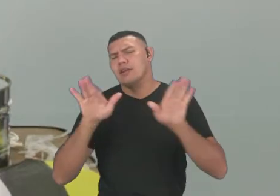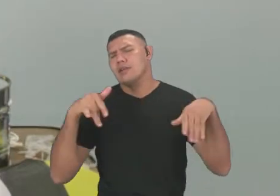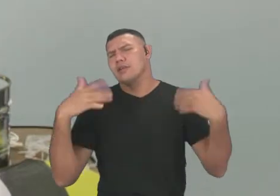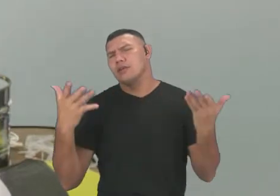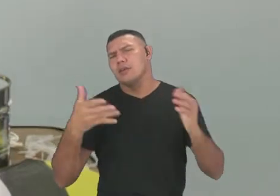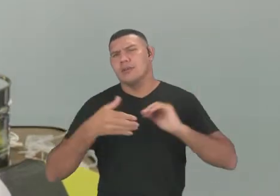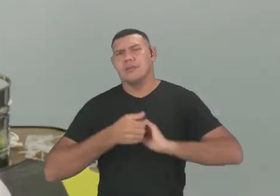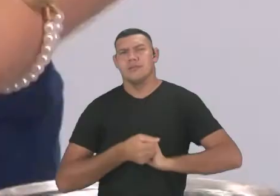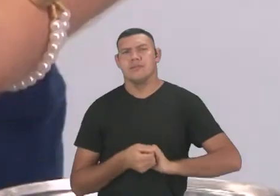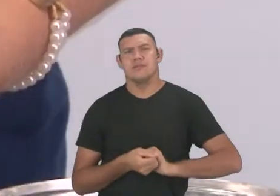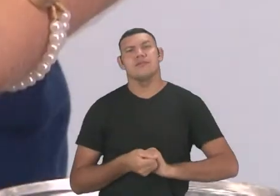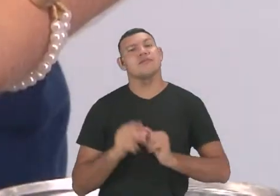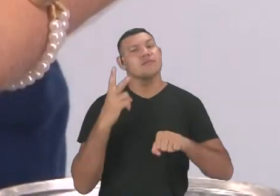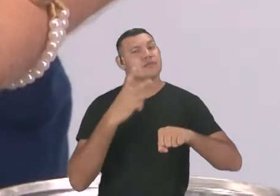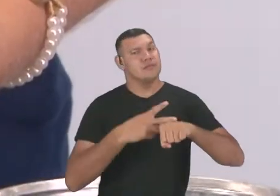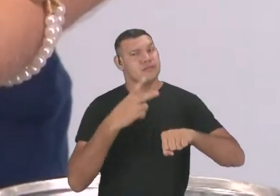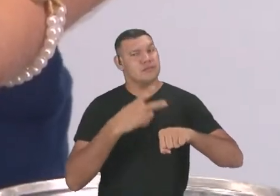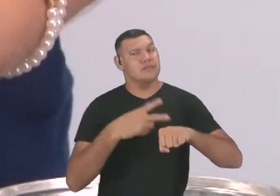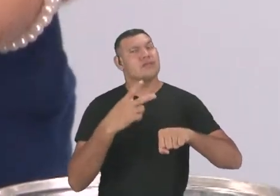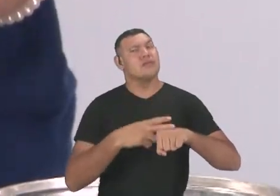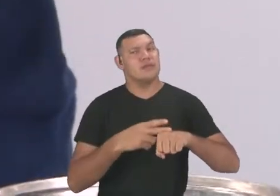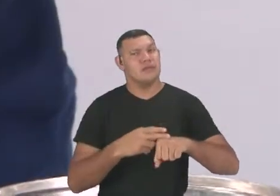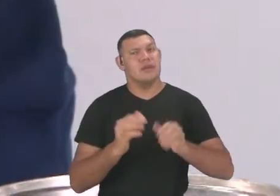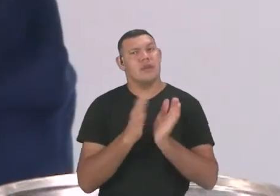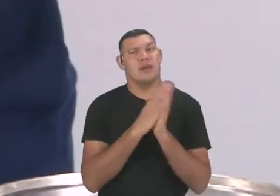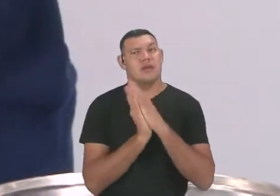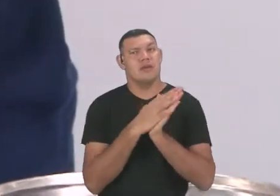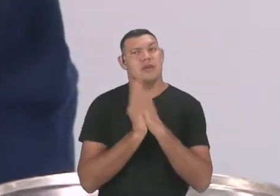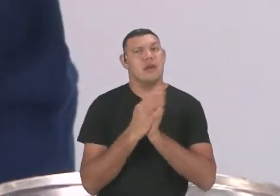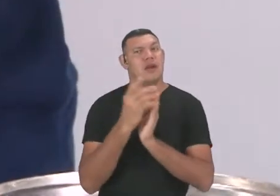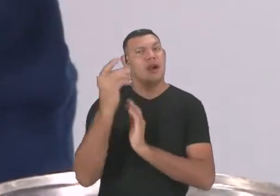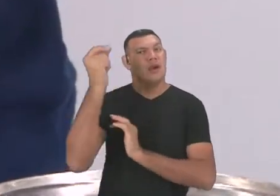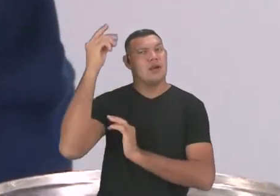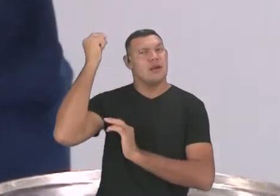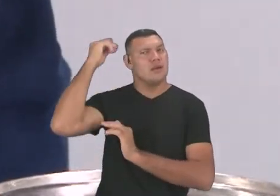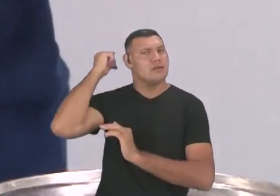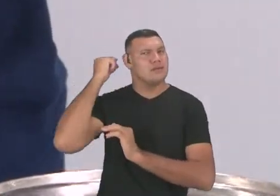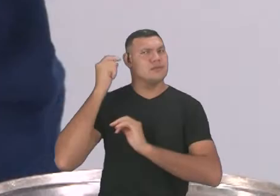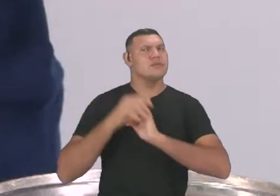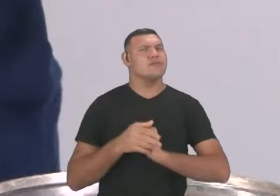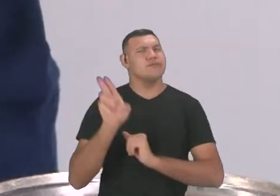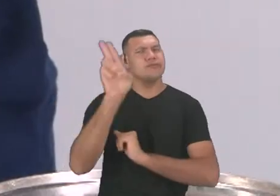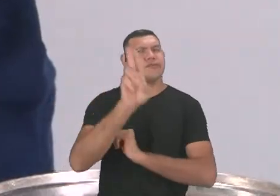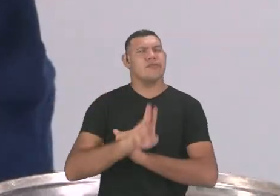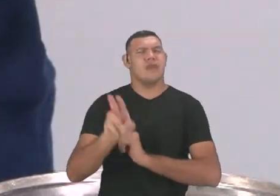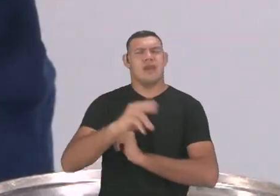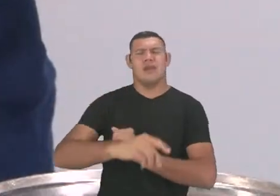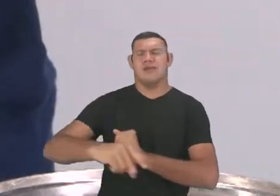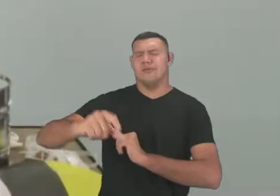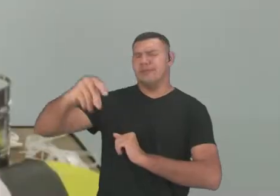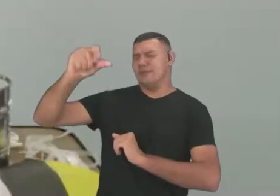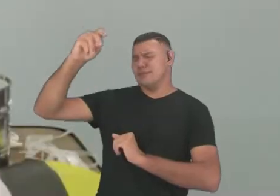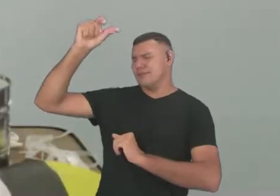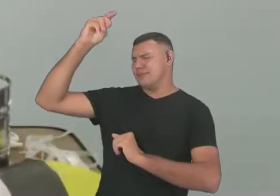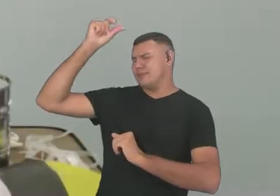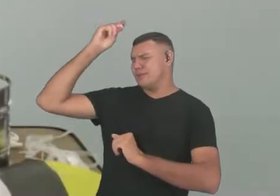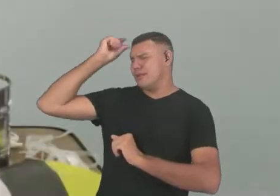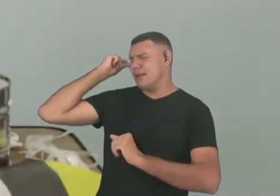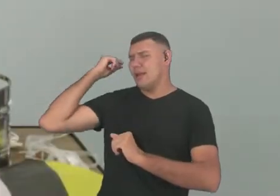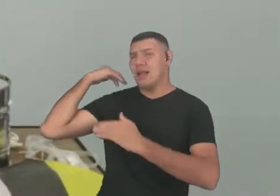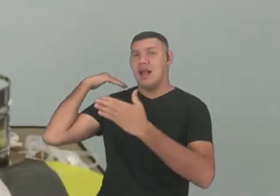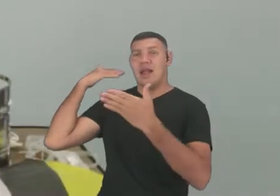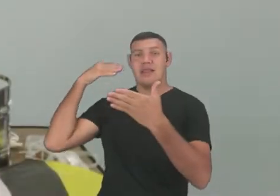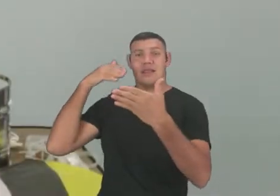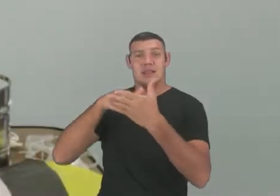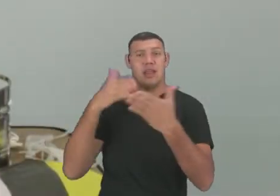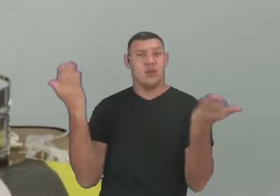vidro. Sim, é um brinquedo de antigamente utilizado há muito, muito tempo atrás, até os dias de